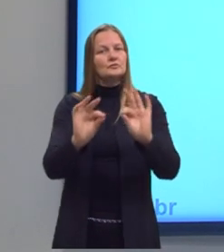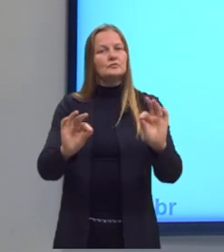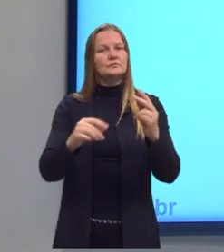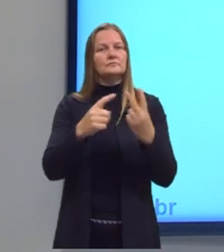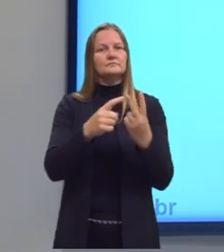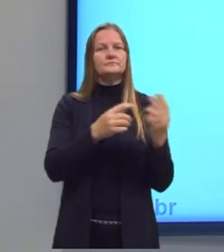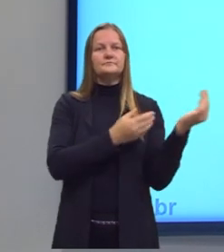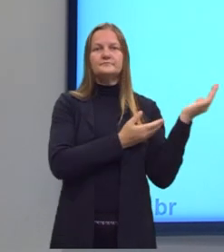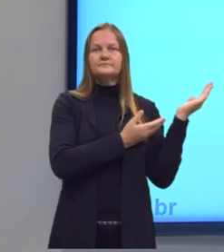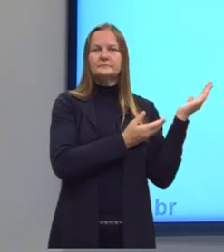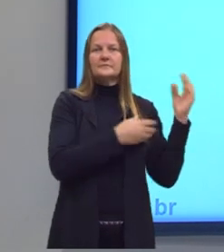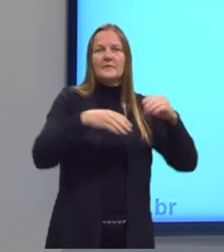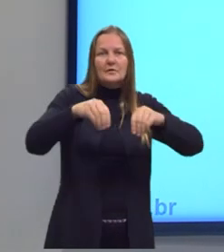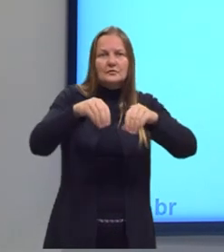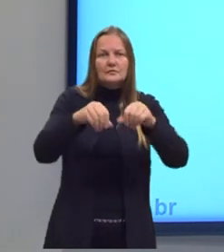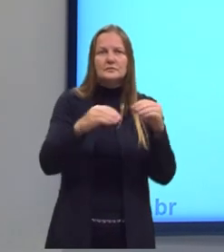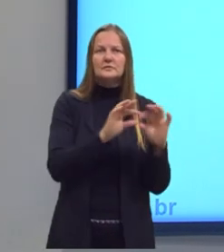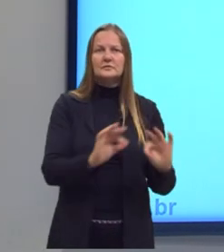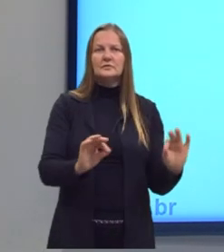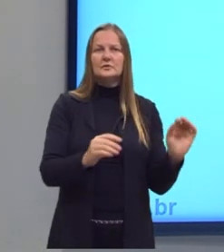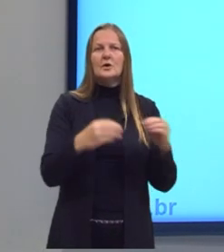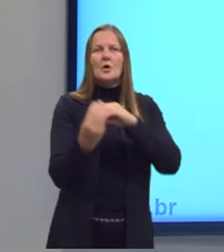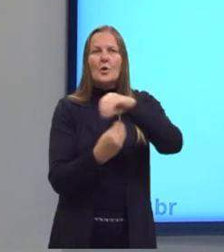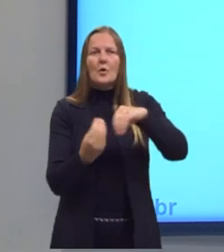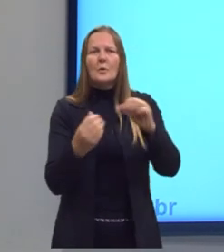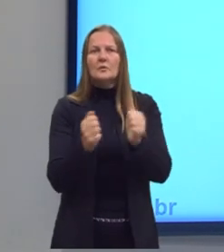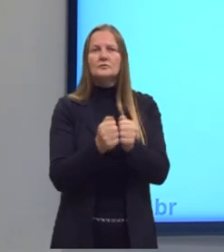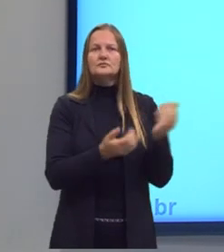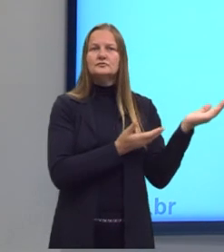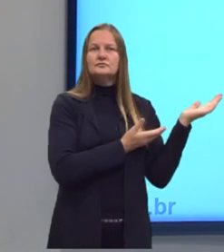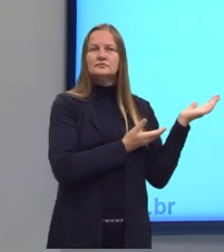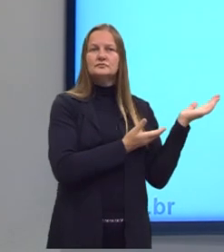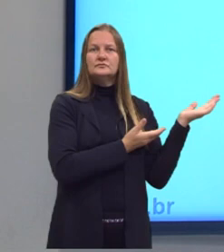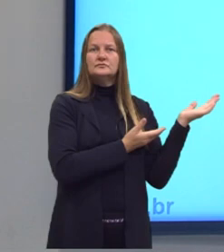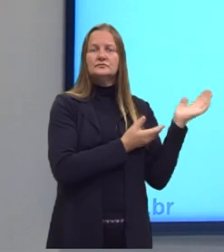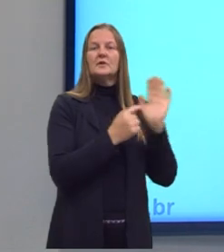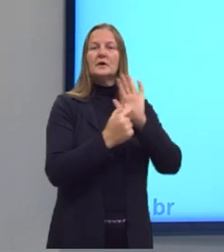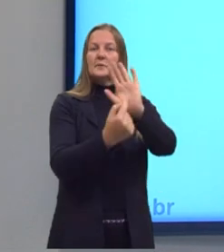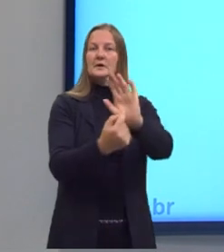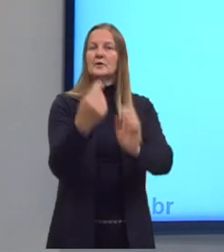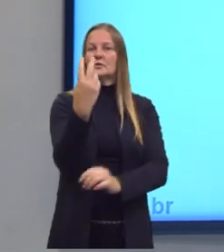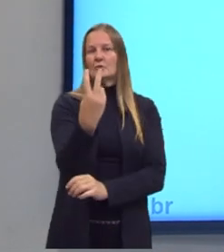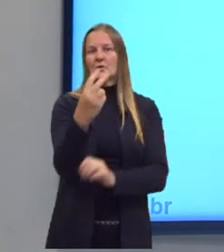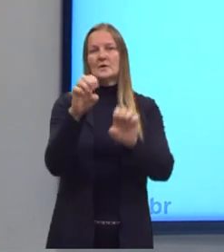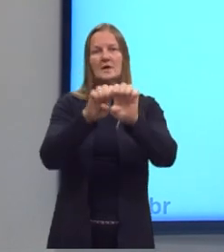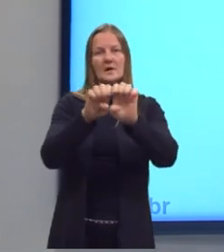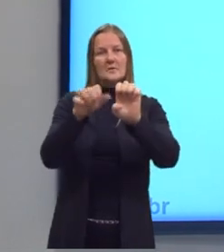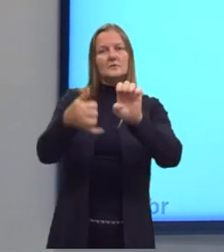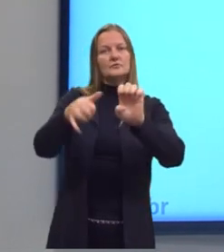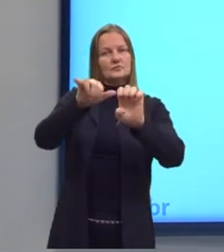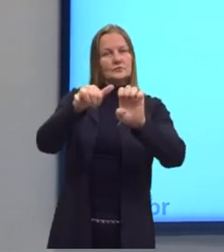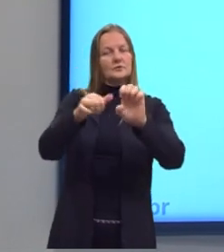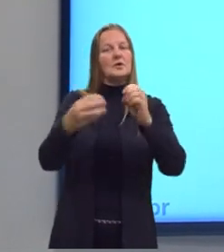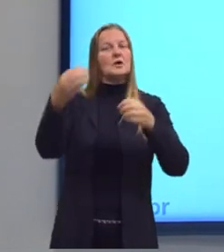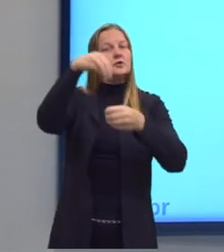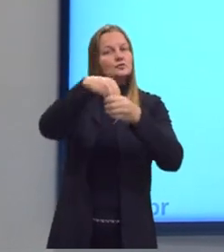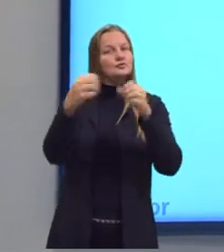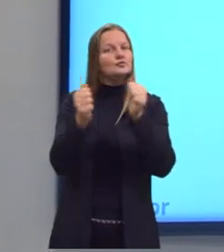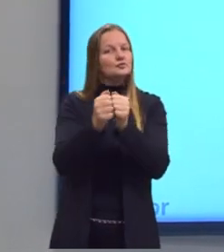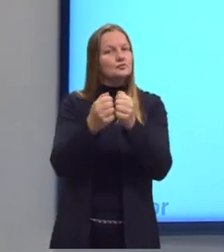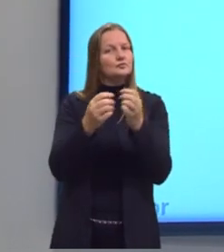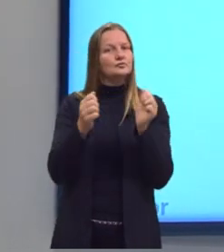também, para ser parcial, uma substância composta, que apresenta dois elementos químicos na mesma substância.